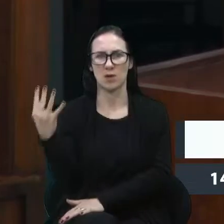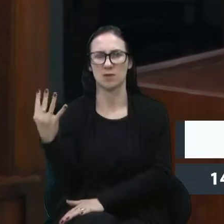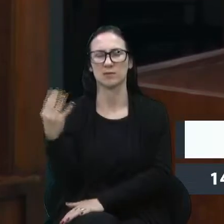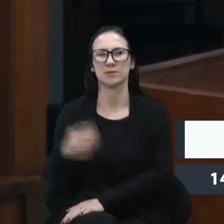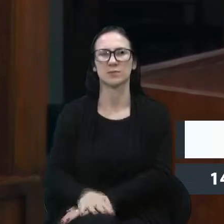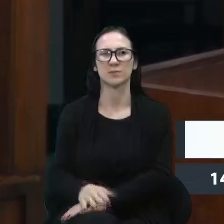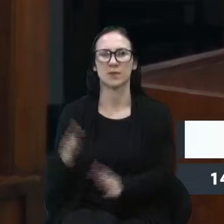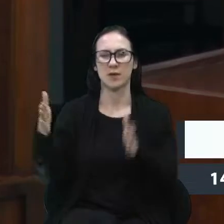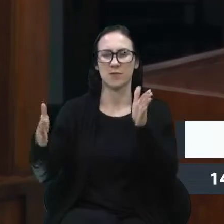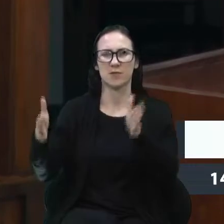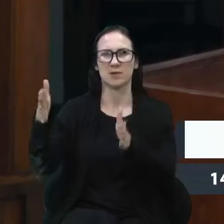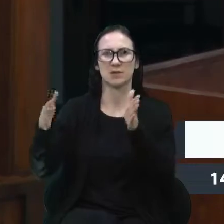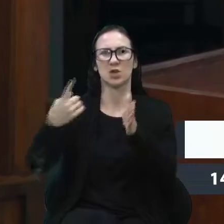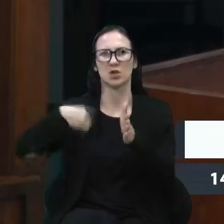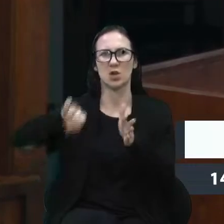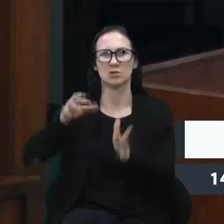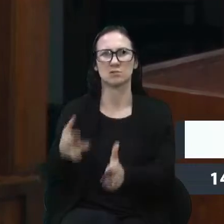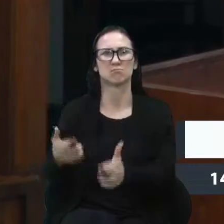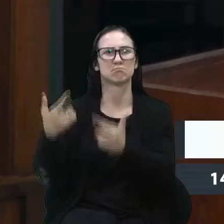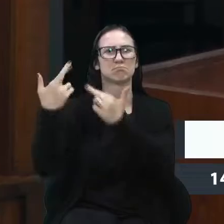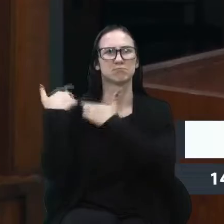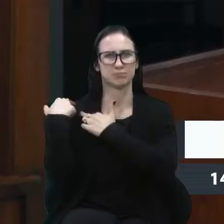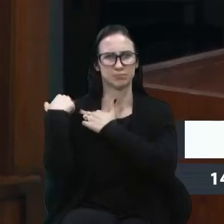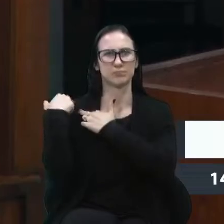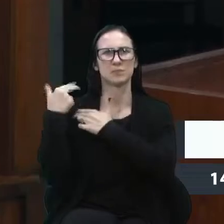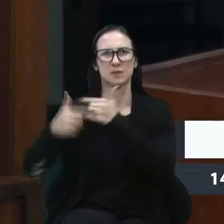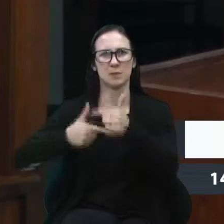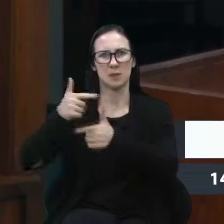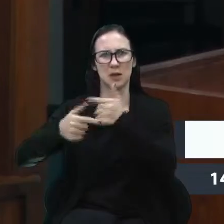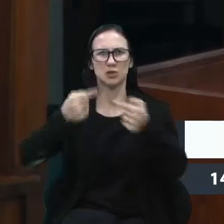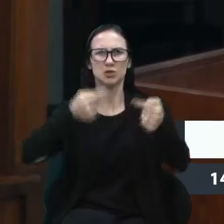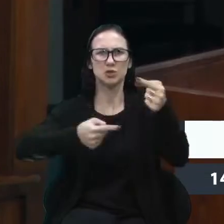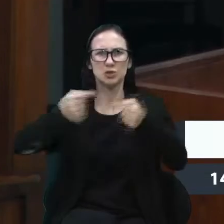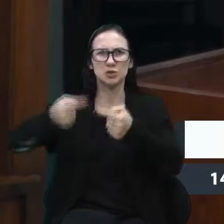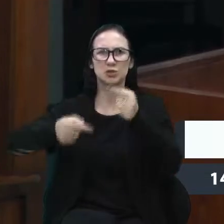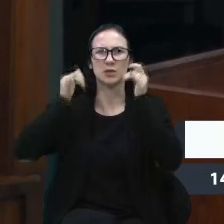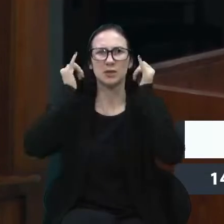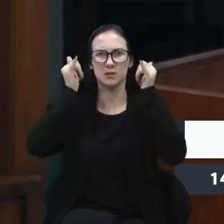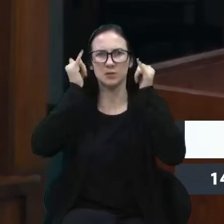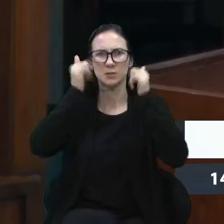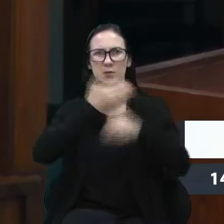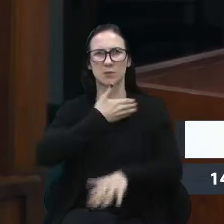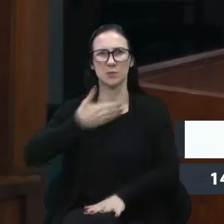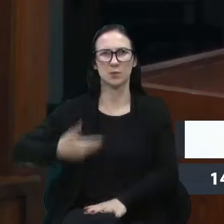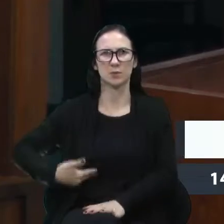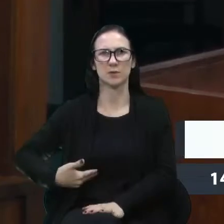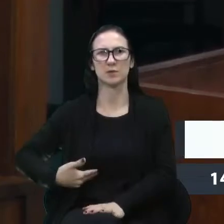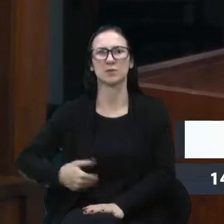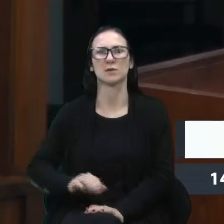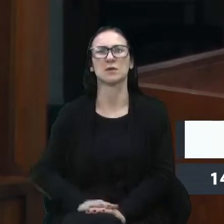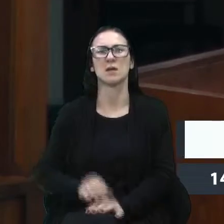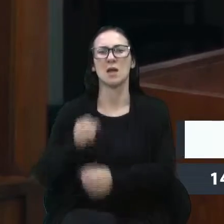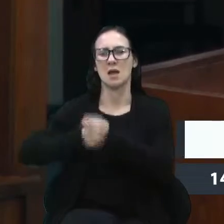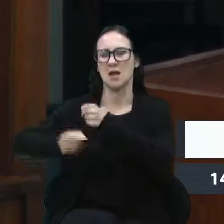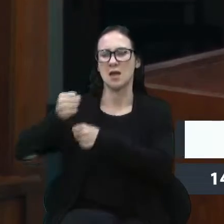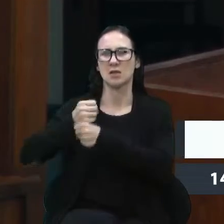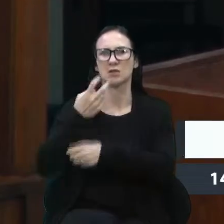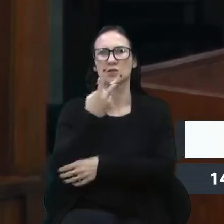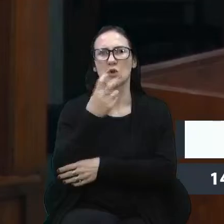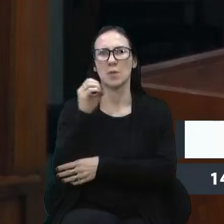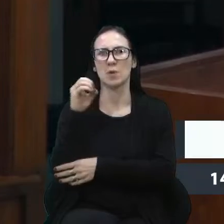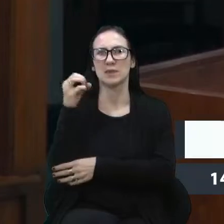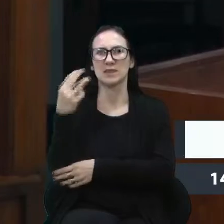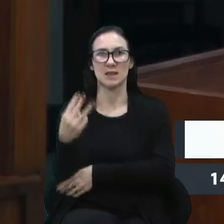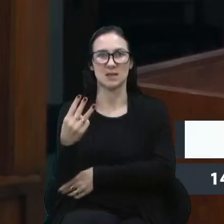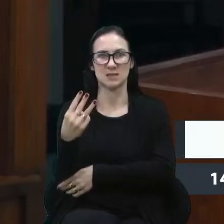período, agimos com responsabilidade, discutindo o transporte público. E, lá em 2003, quando nós éramos